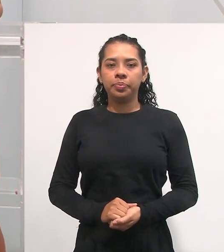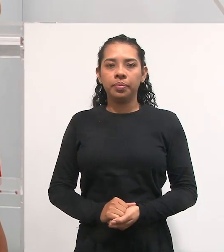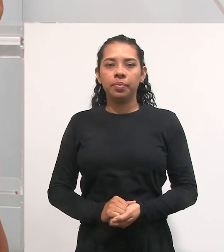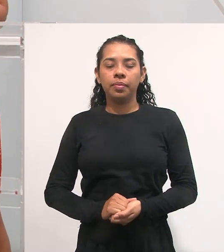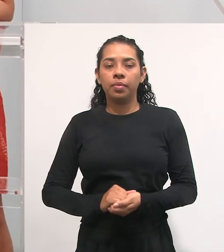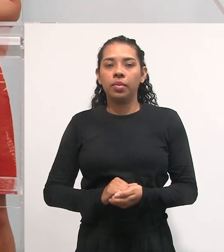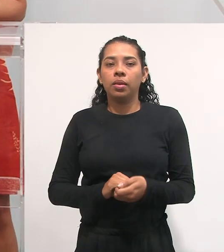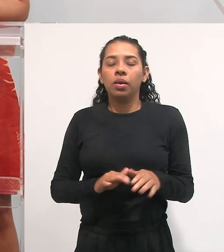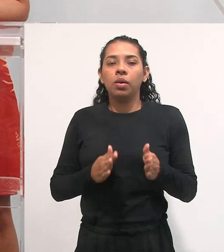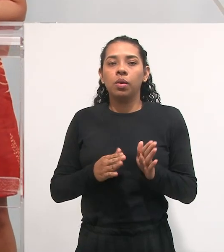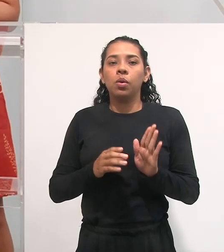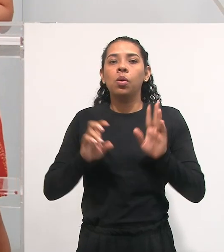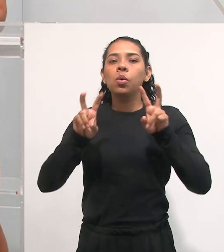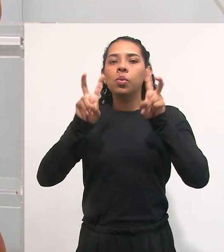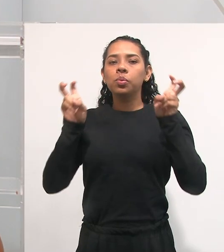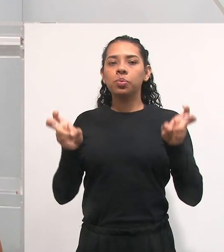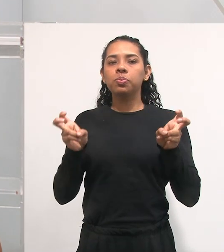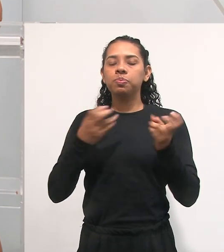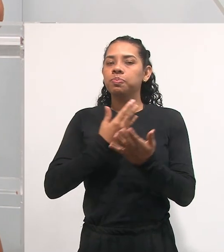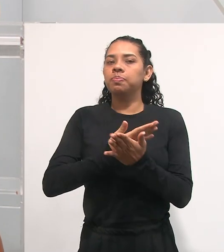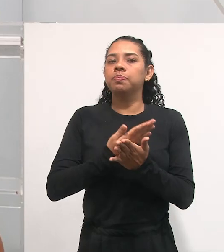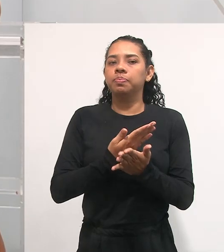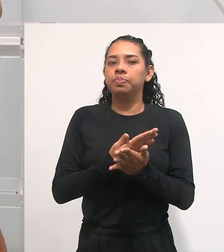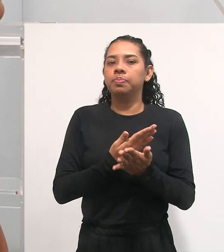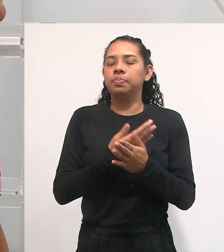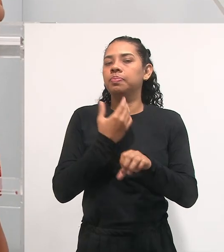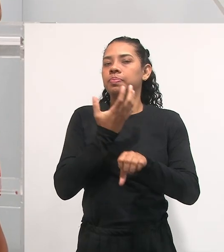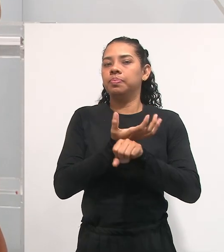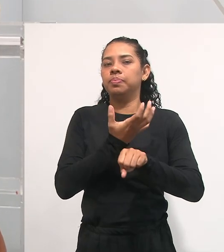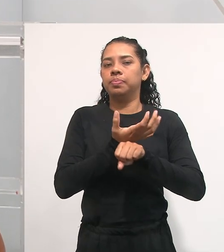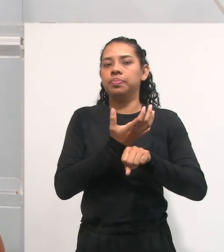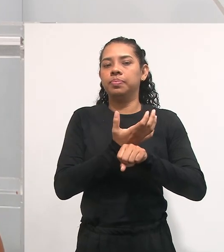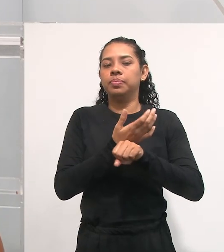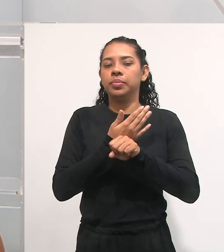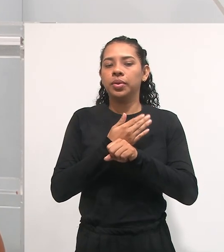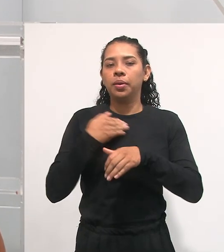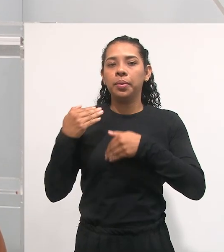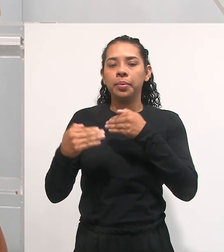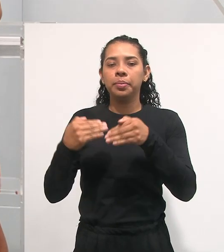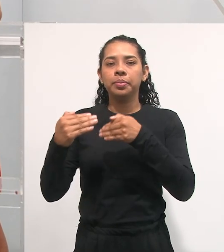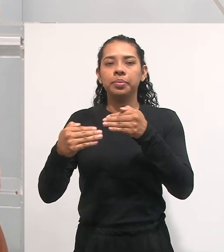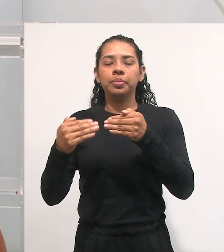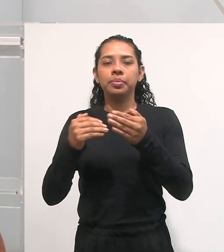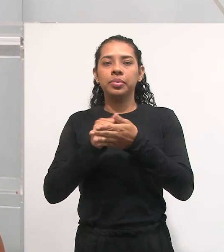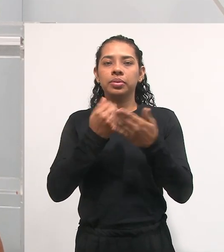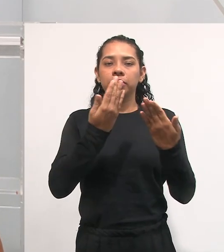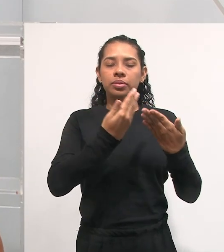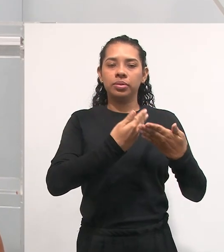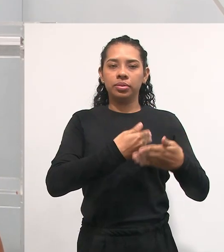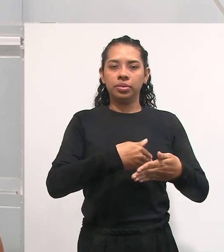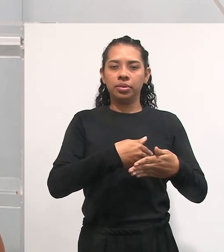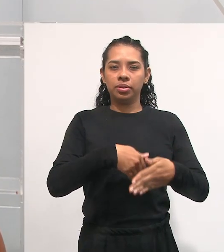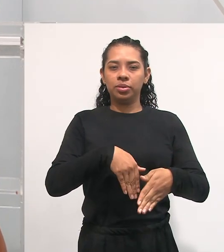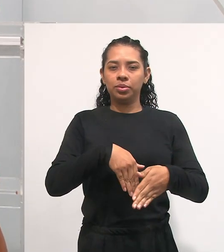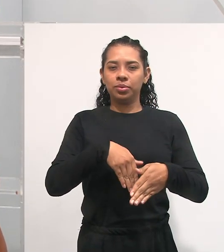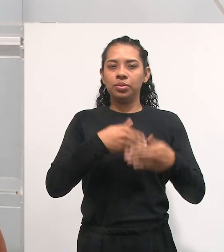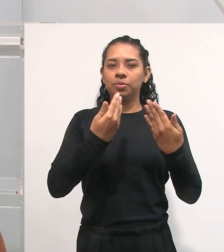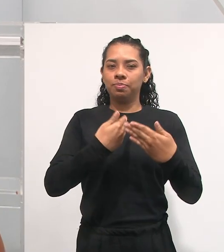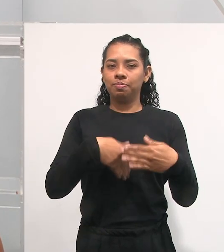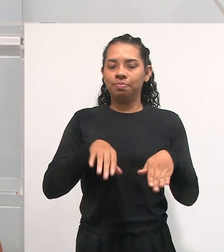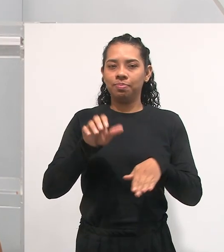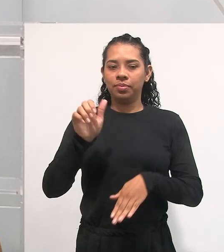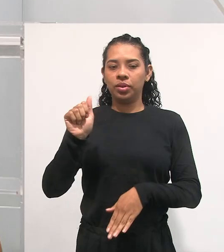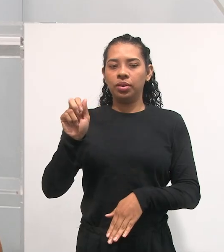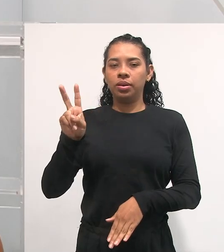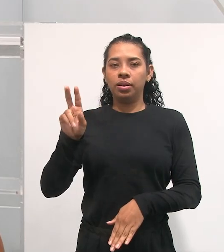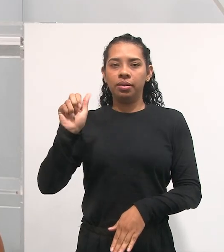Processos avaliativos é a nossa jornada e nós vamos conhecer, se apropriar, alargar conceitos,